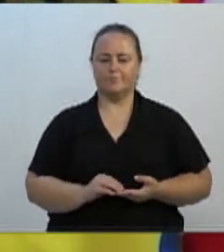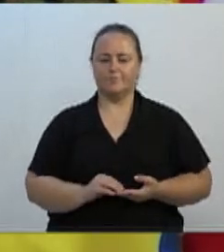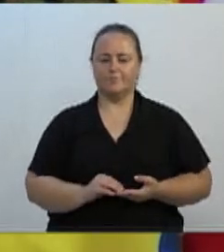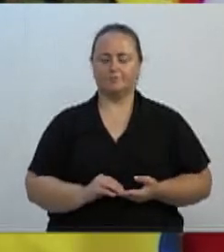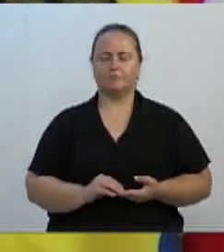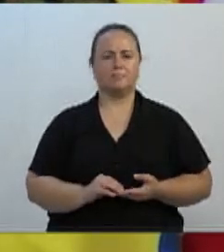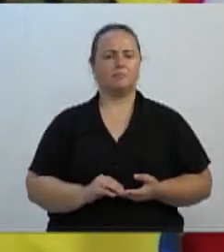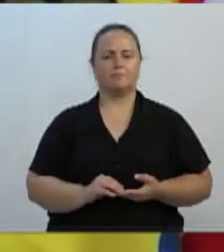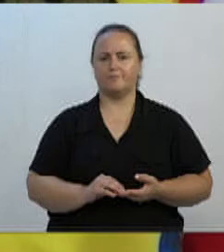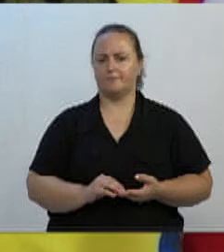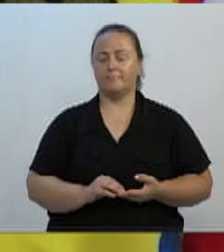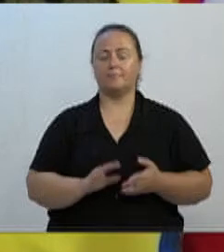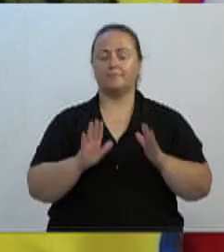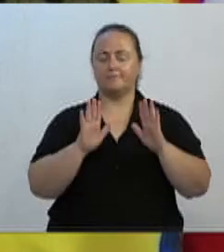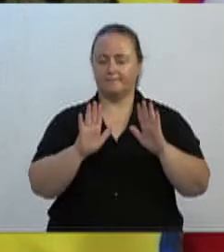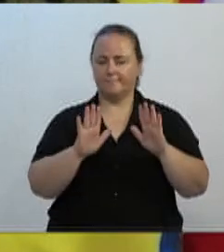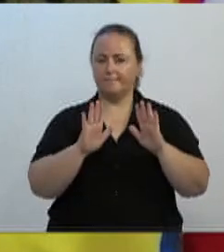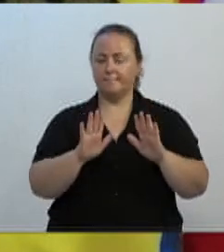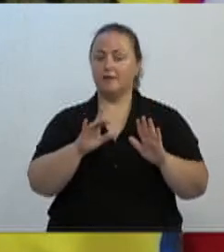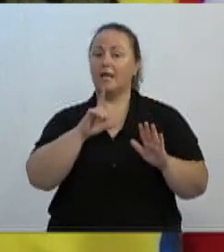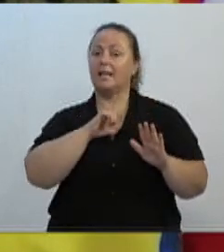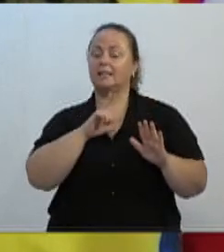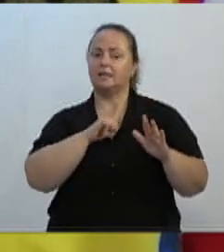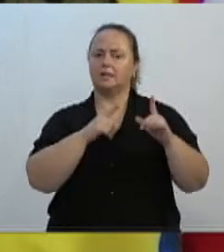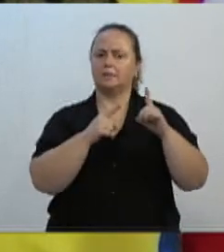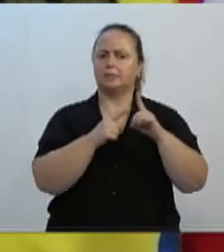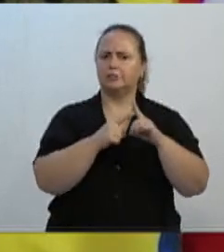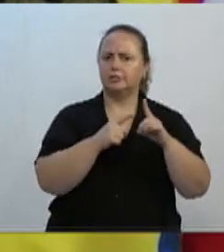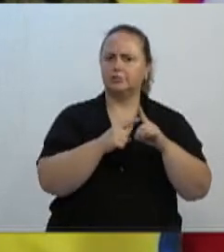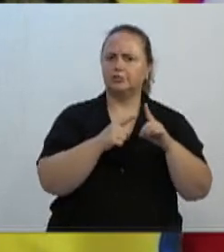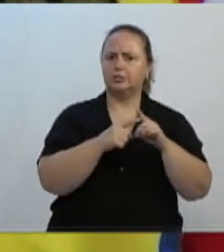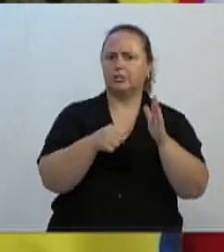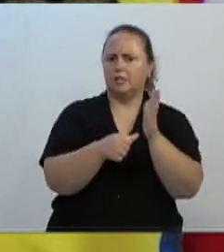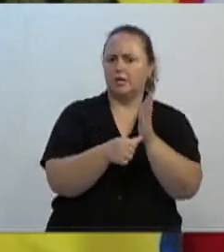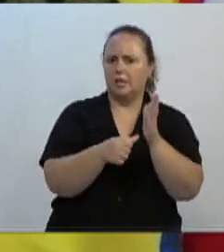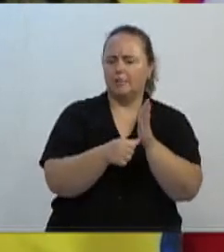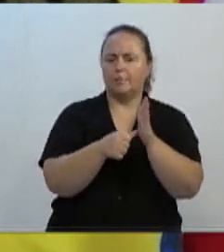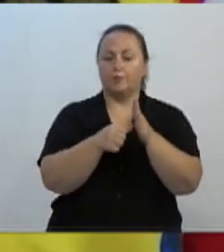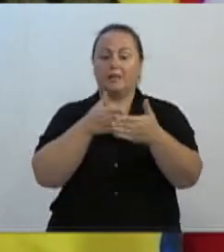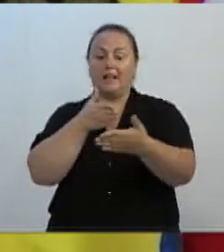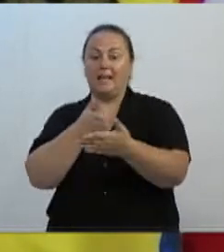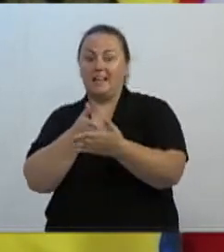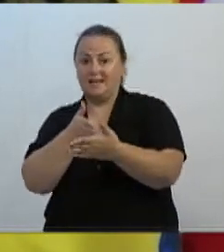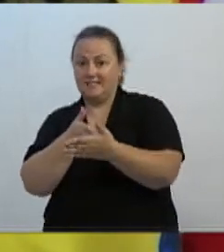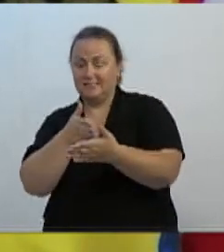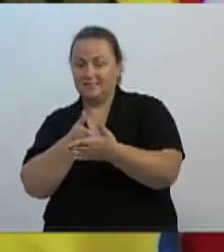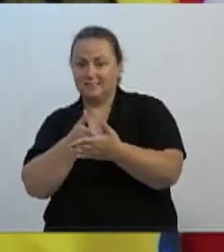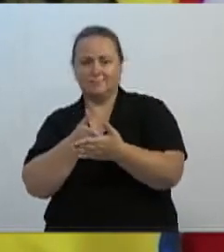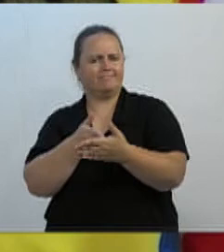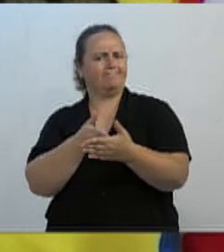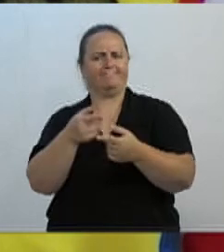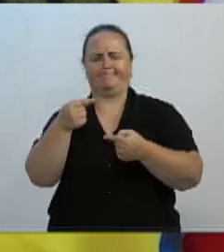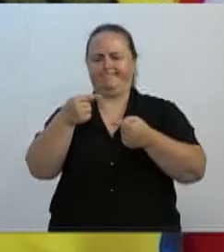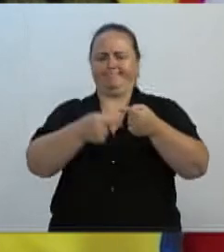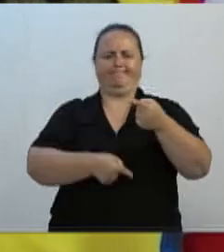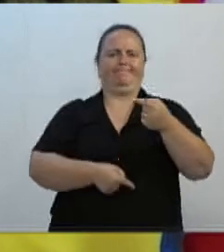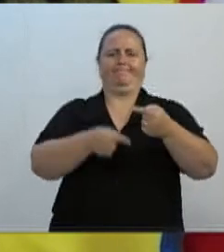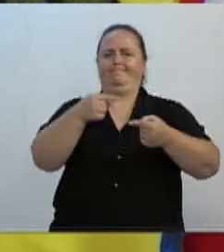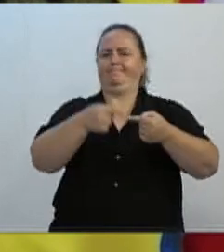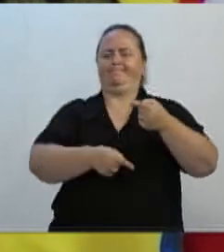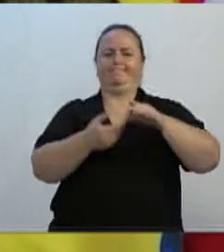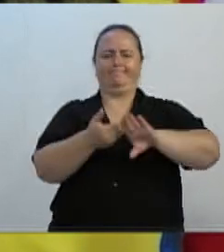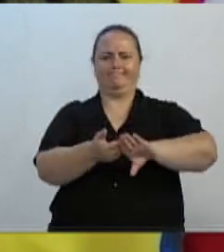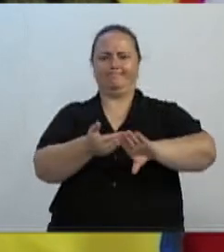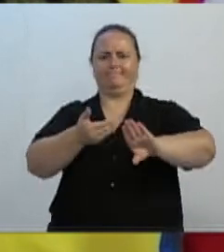fato de constar o tipo societário como limitada, não tem o condão de afastar a